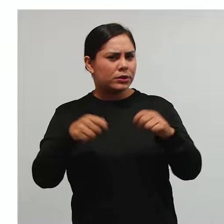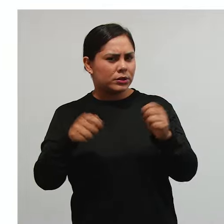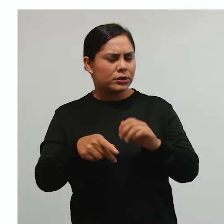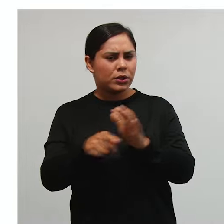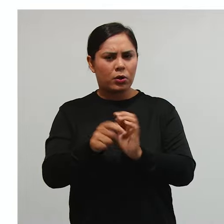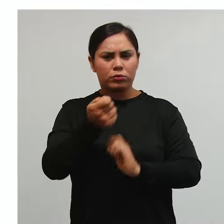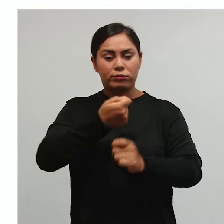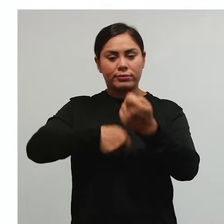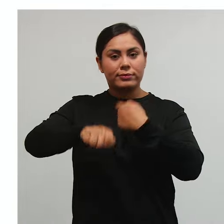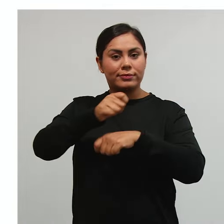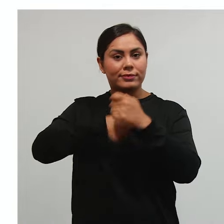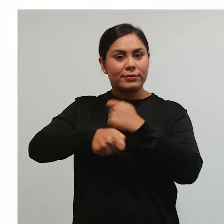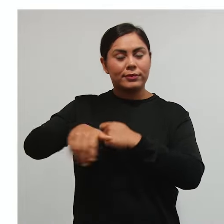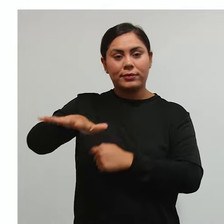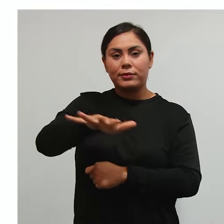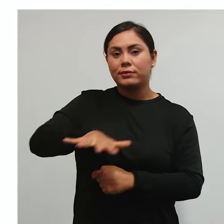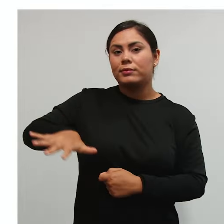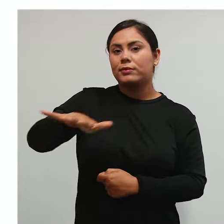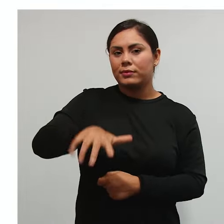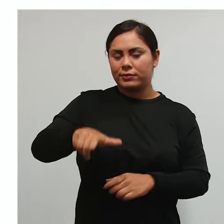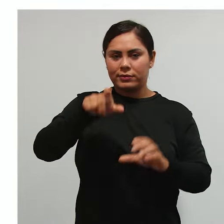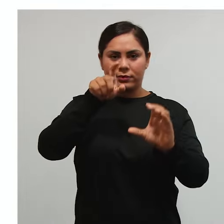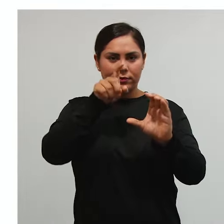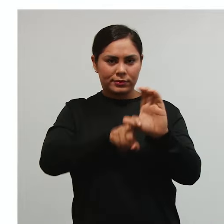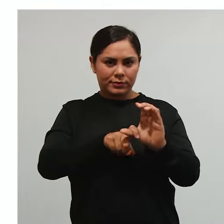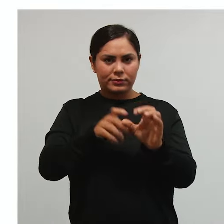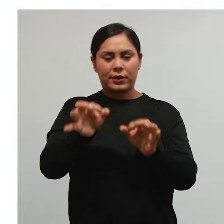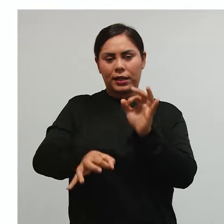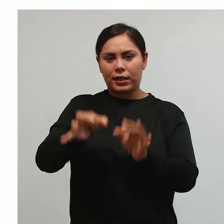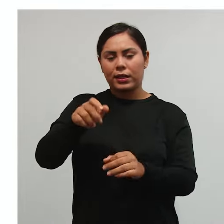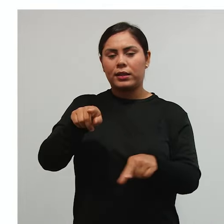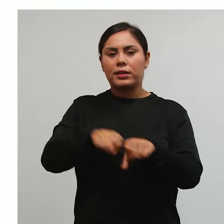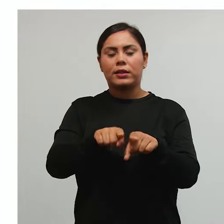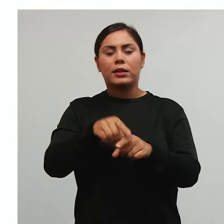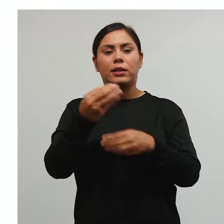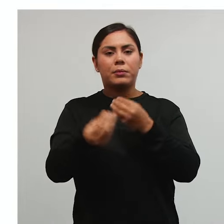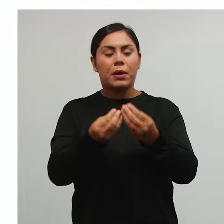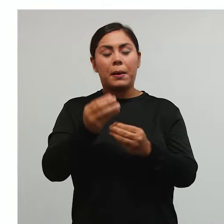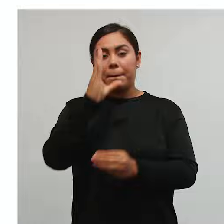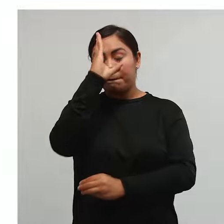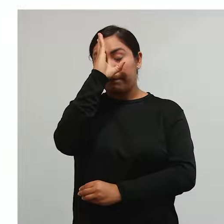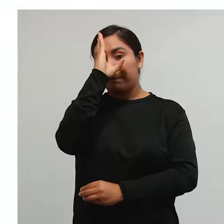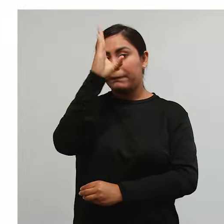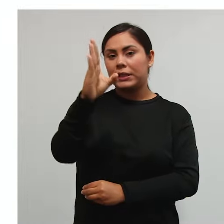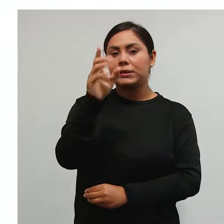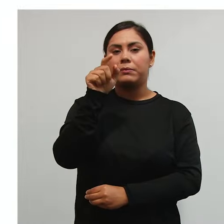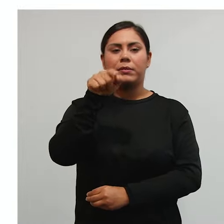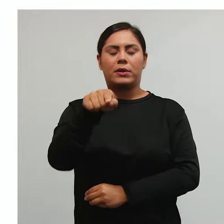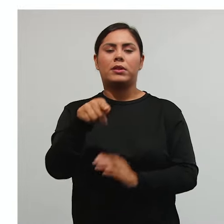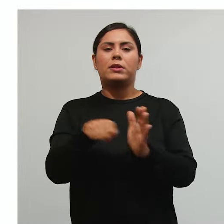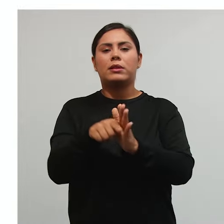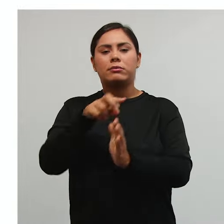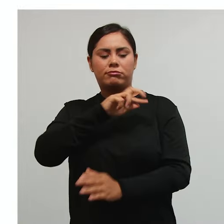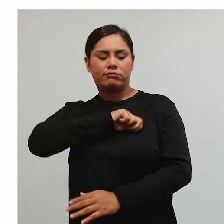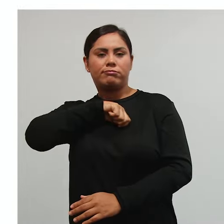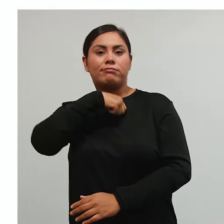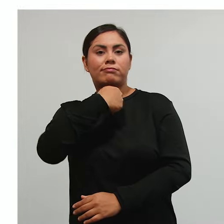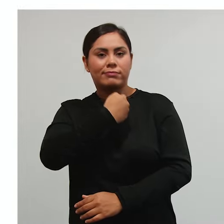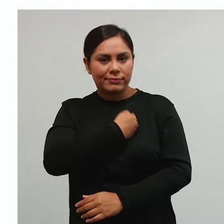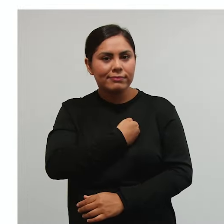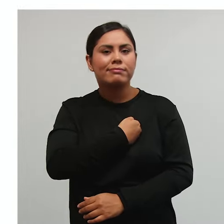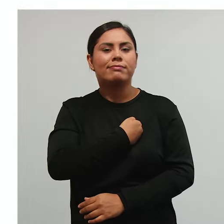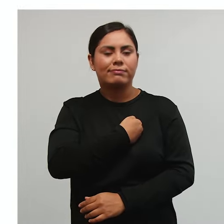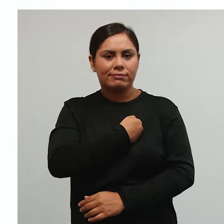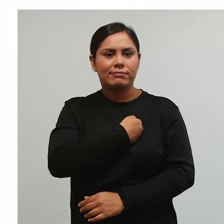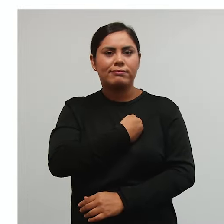agora a administração tributária? Bom a administração tributária ela vai aparecer principalmente por meio da fiscalização